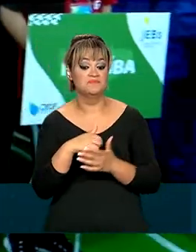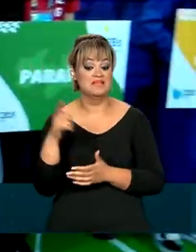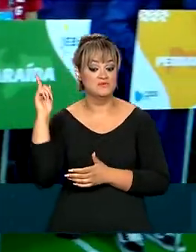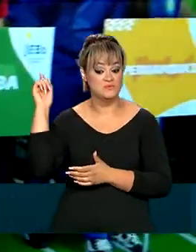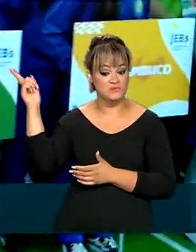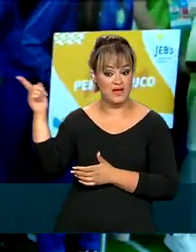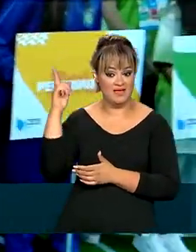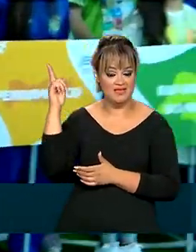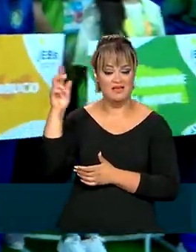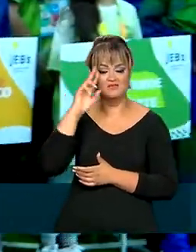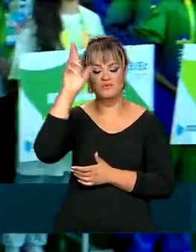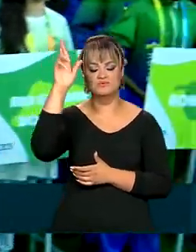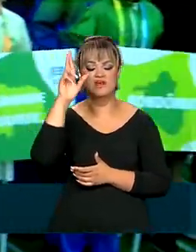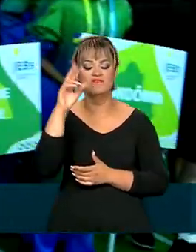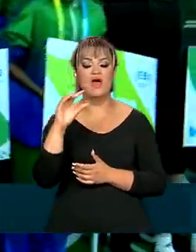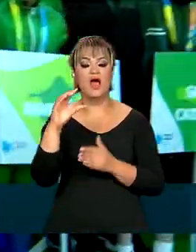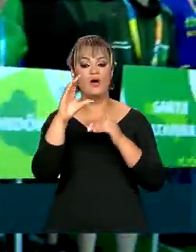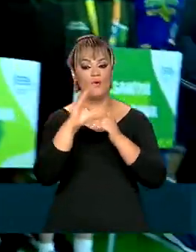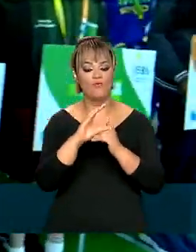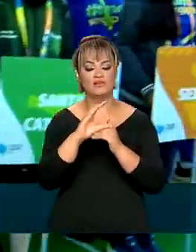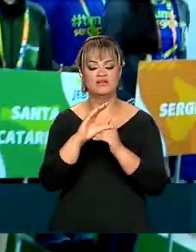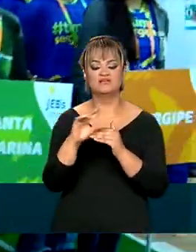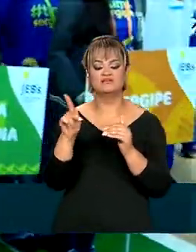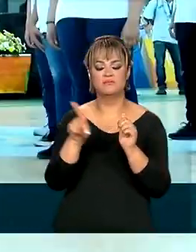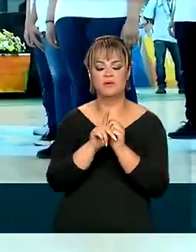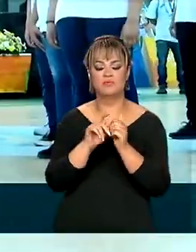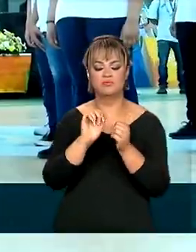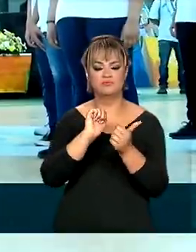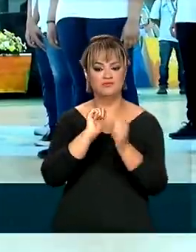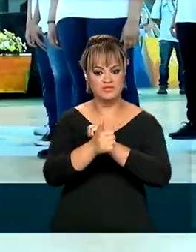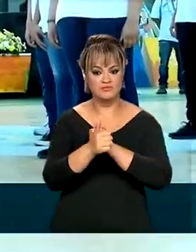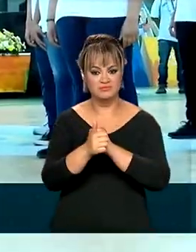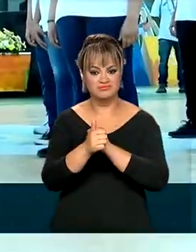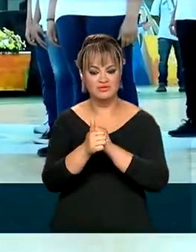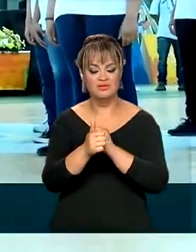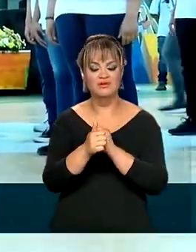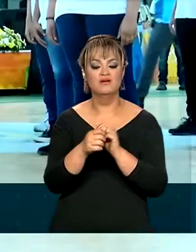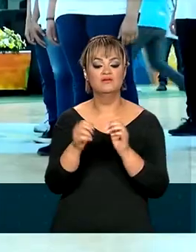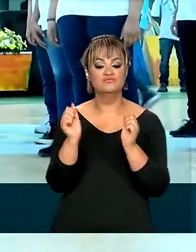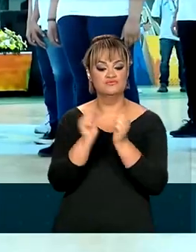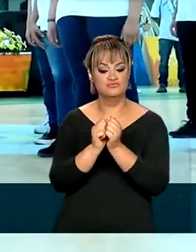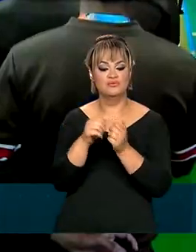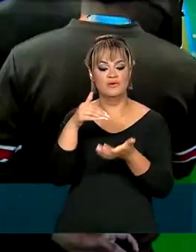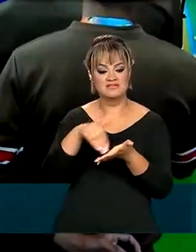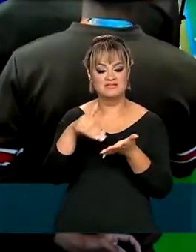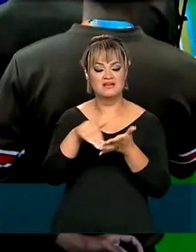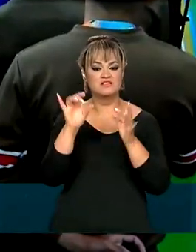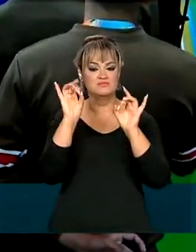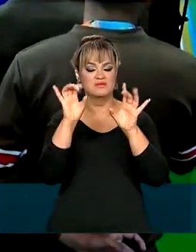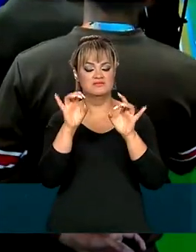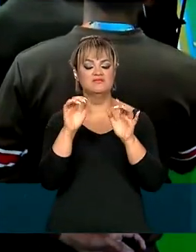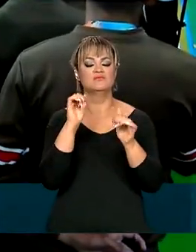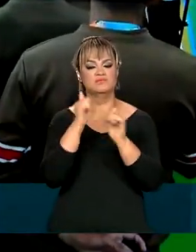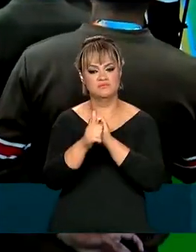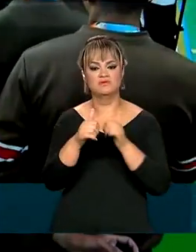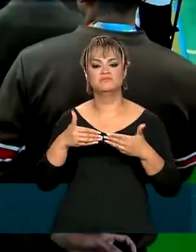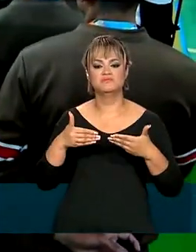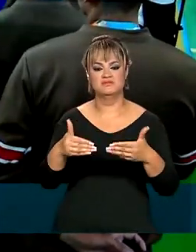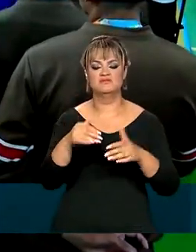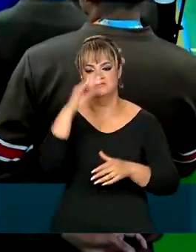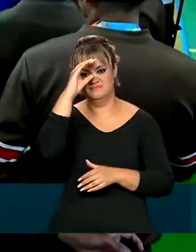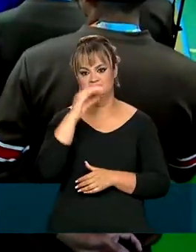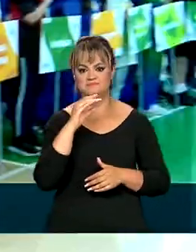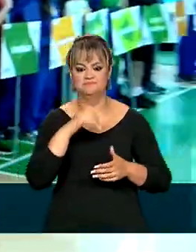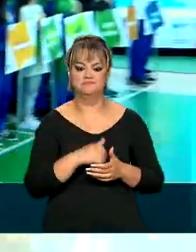realizado pela Confederação Brasileira do Desporto Escolar, em parceria com a Secretaria Especial do Esporte do Ministério da